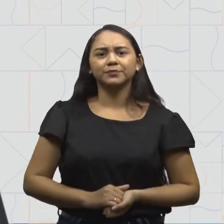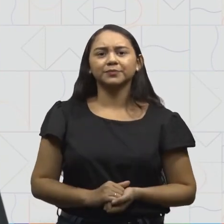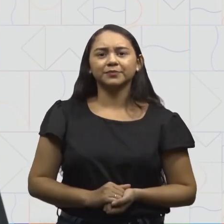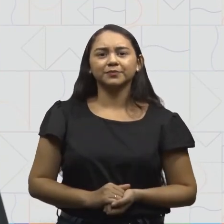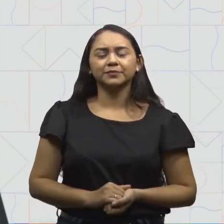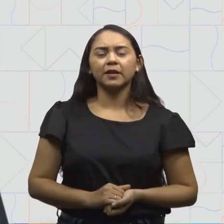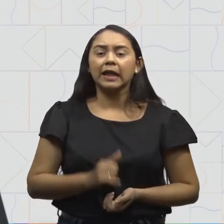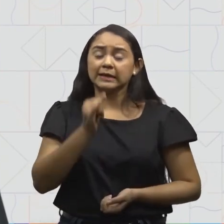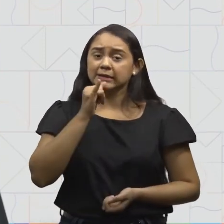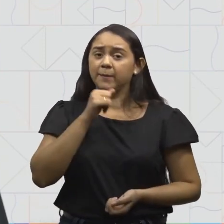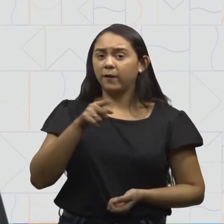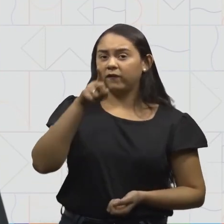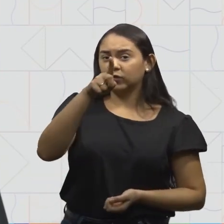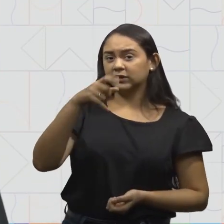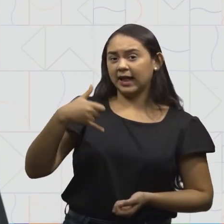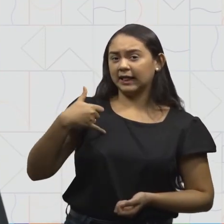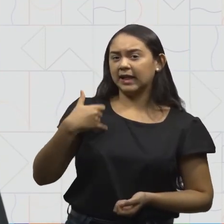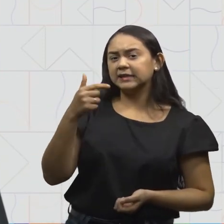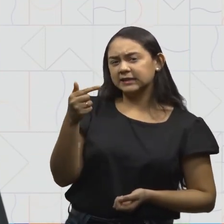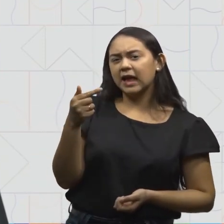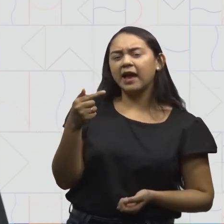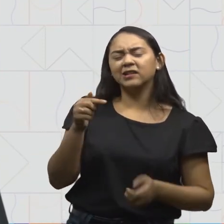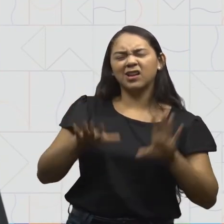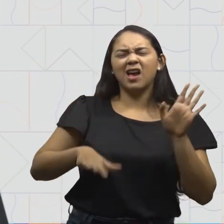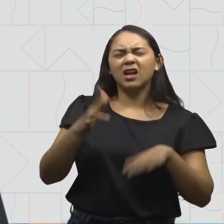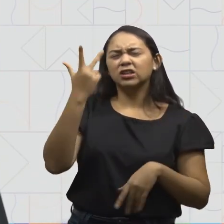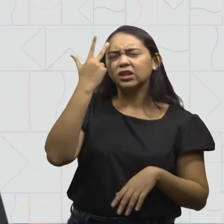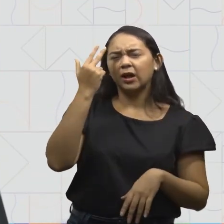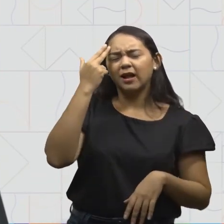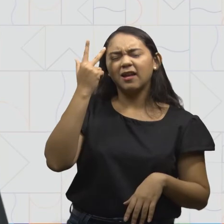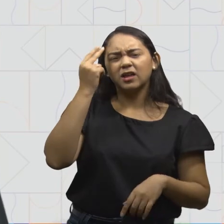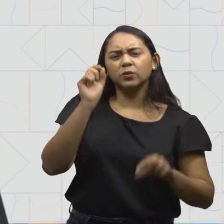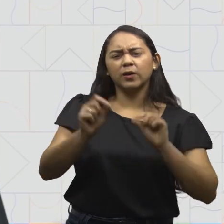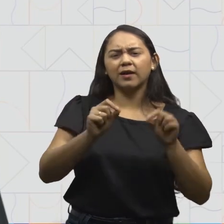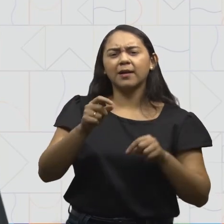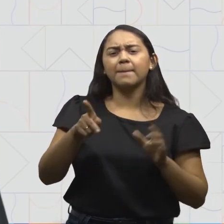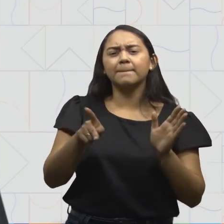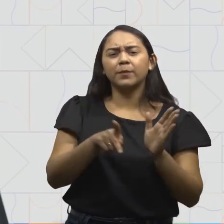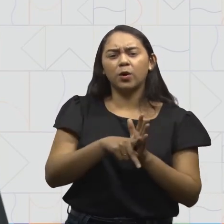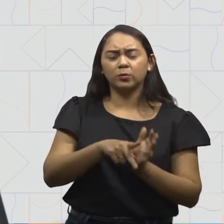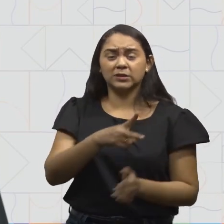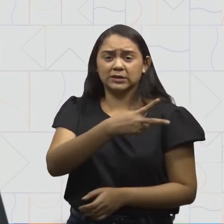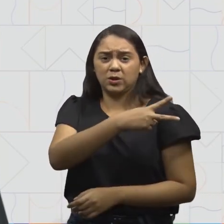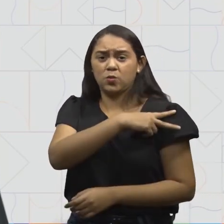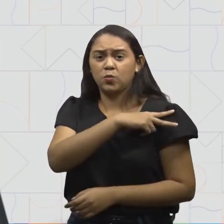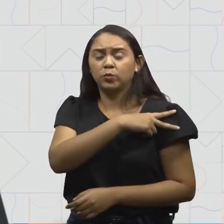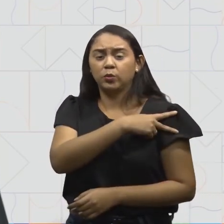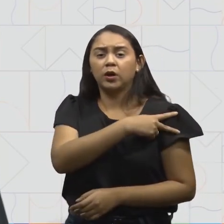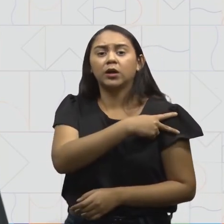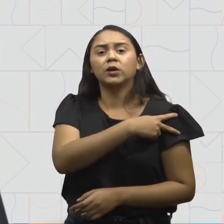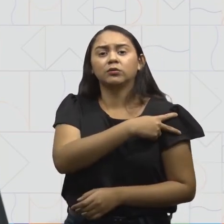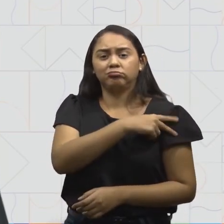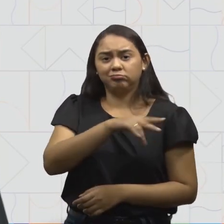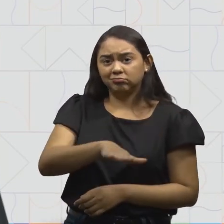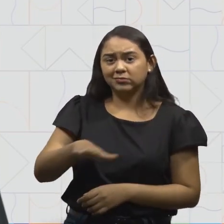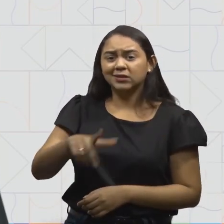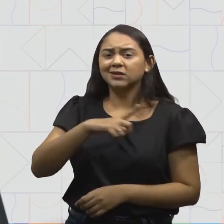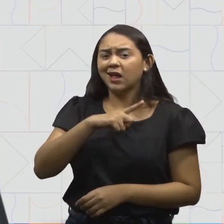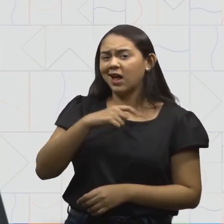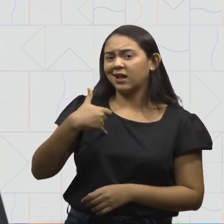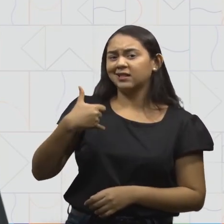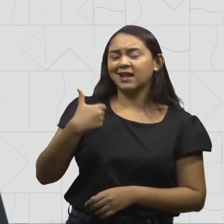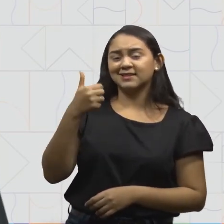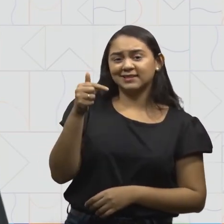que você tem sete anos. Pois, geralmente, as crianças do segundo ano têm sete anos.